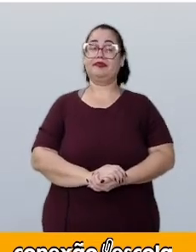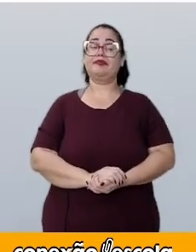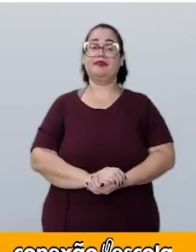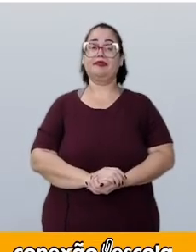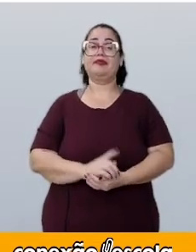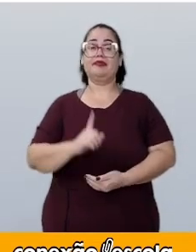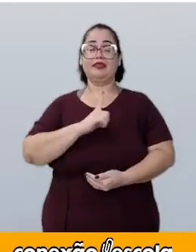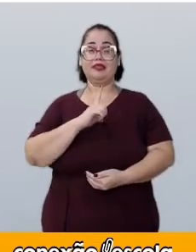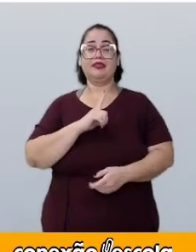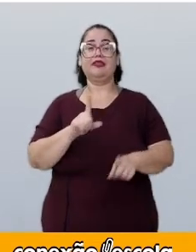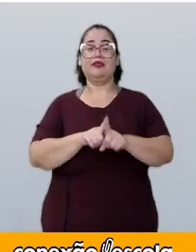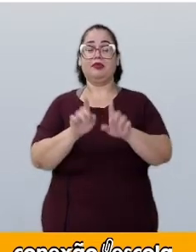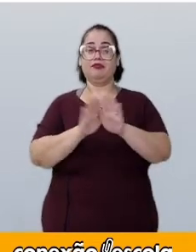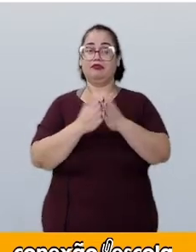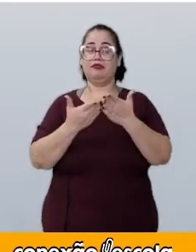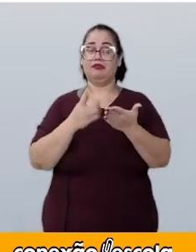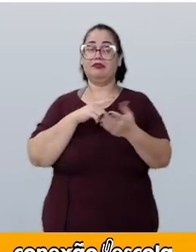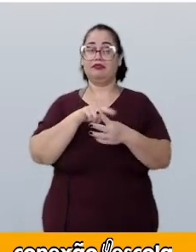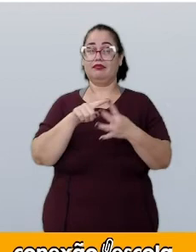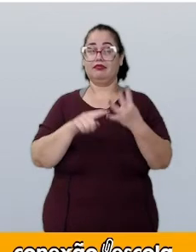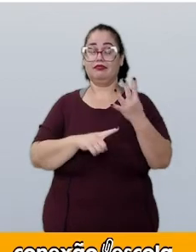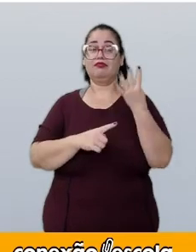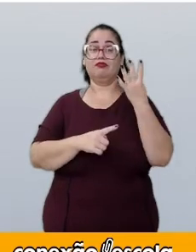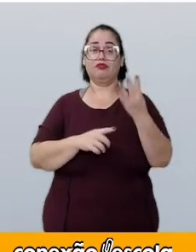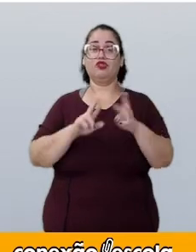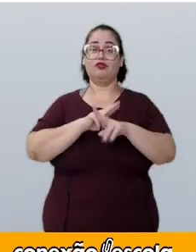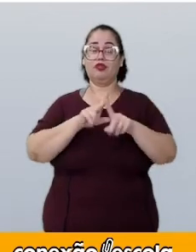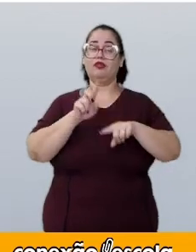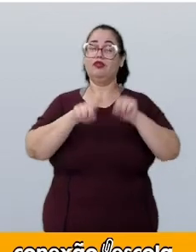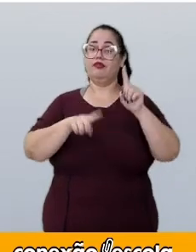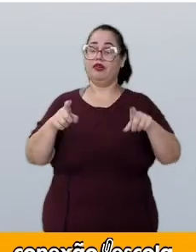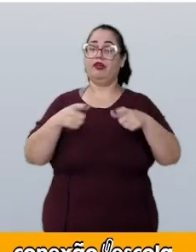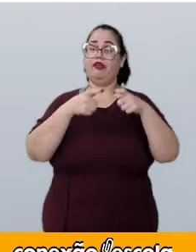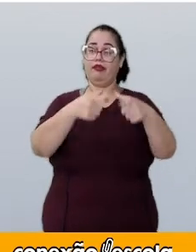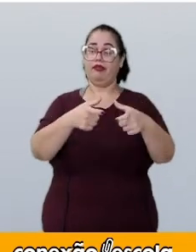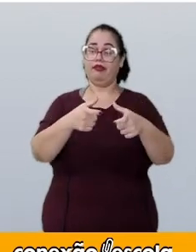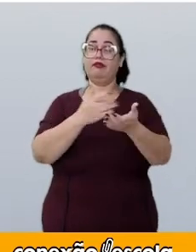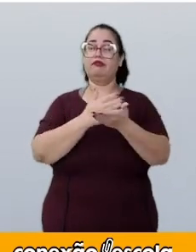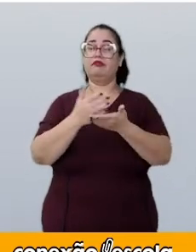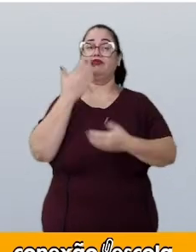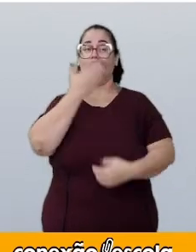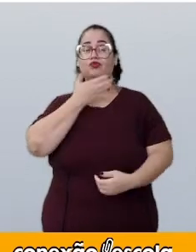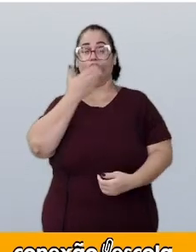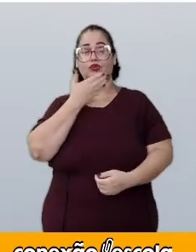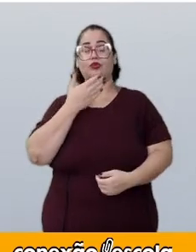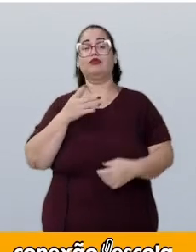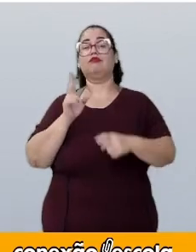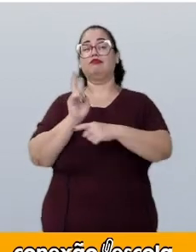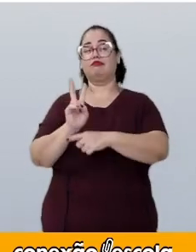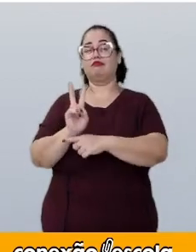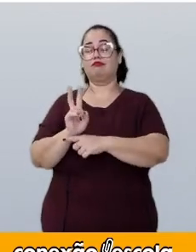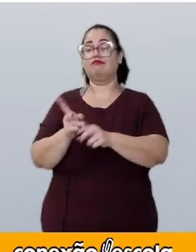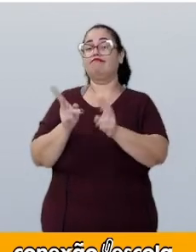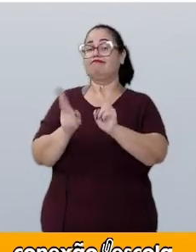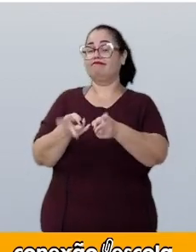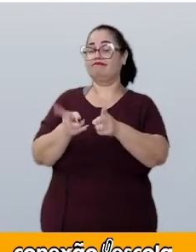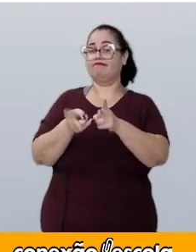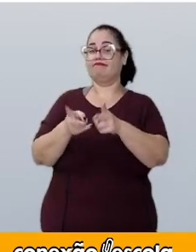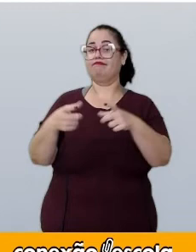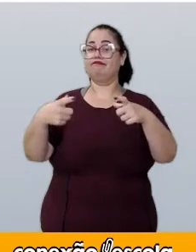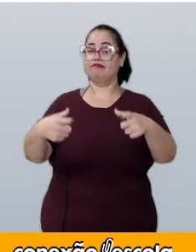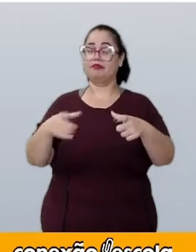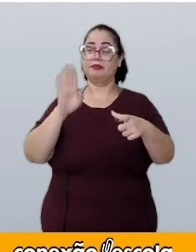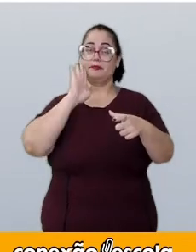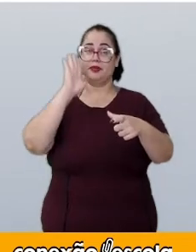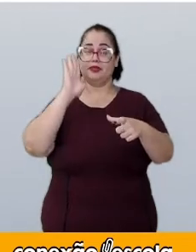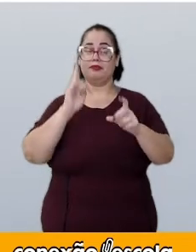quatro menus diferentes assim, variando a entrada e a sobremesa e deixando fixo o